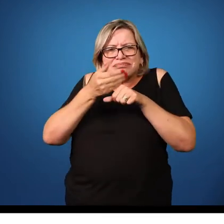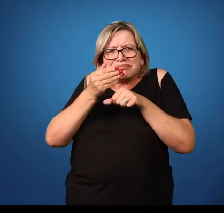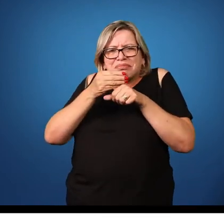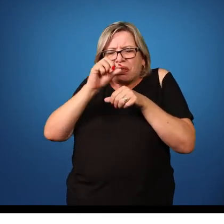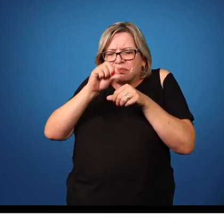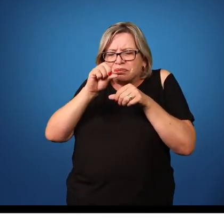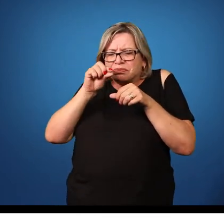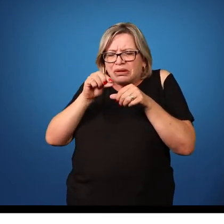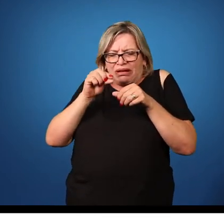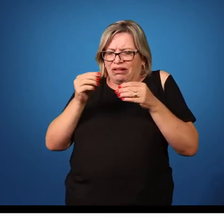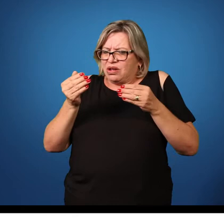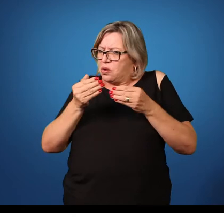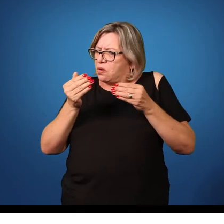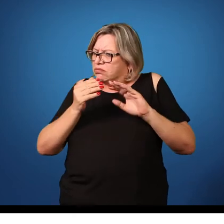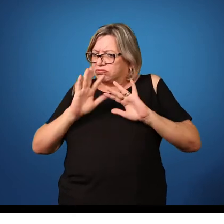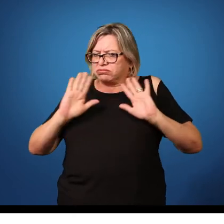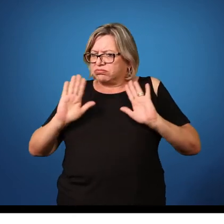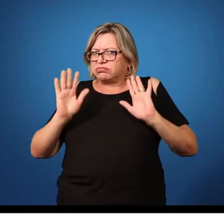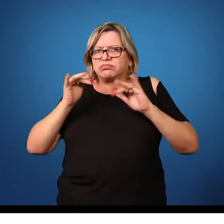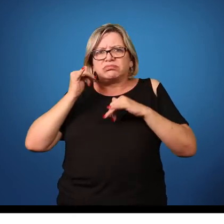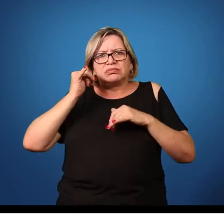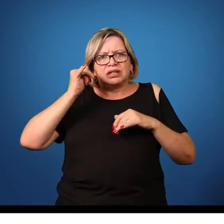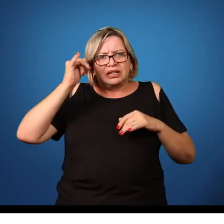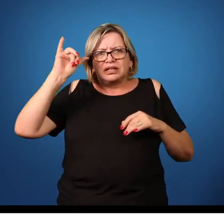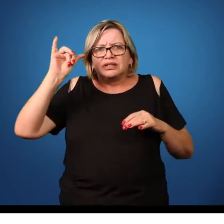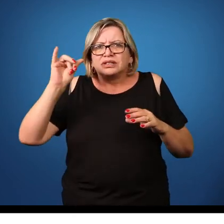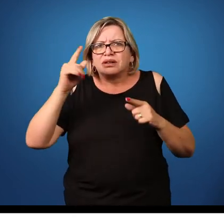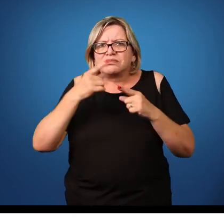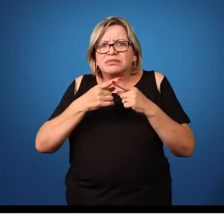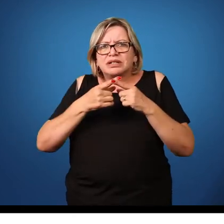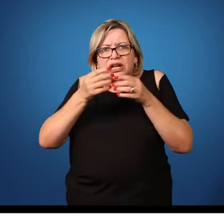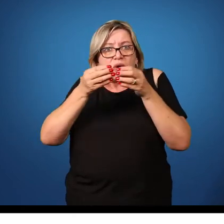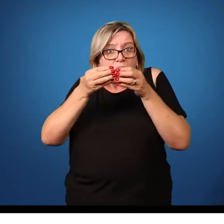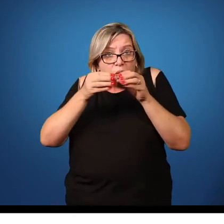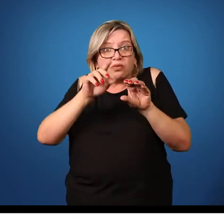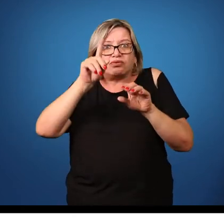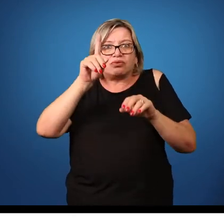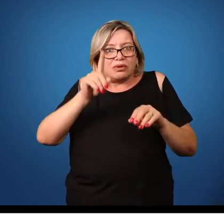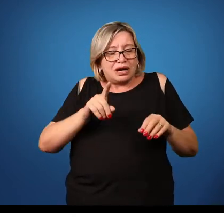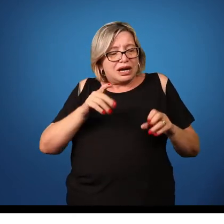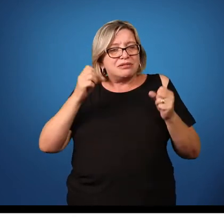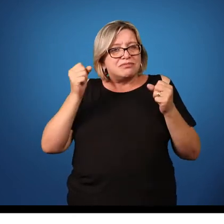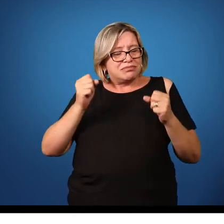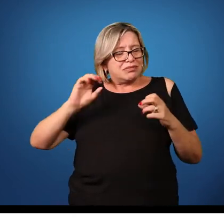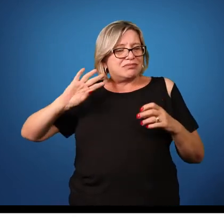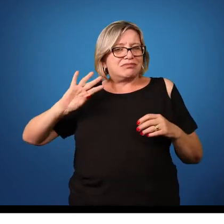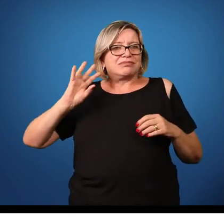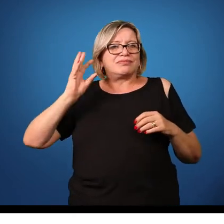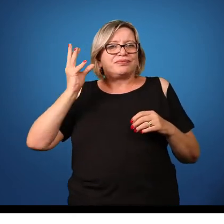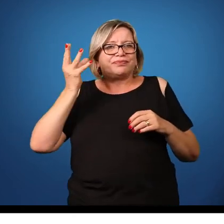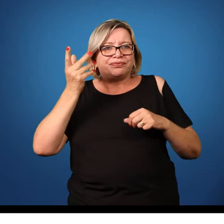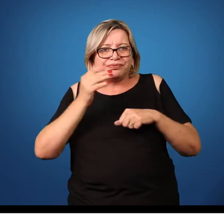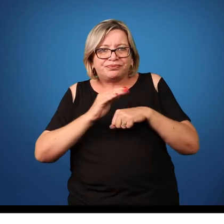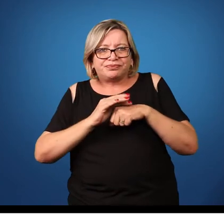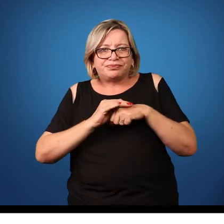hoje já está muito bem difundido que se trata de um cisticerco e isso pode vir a causar